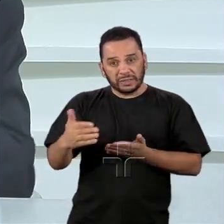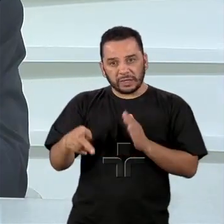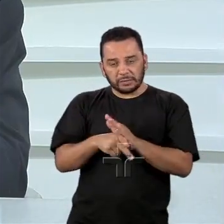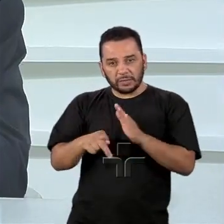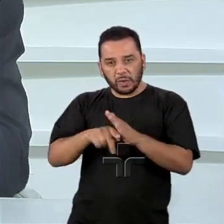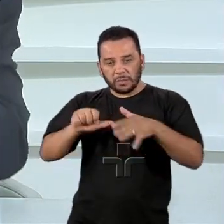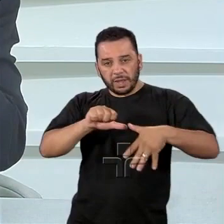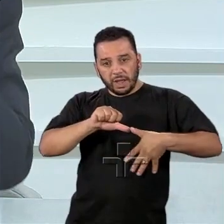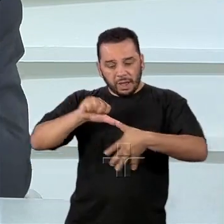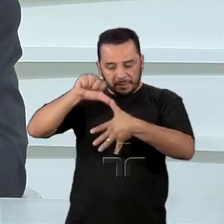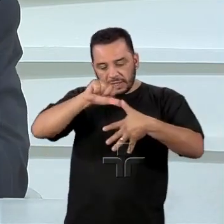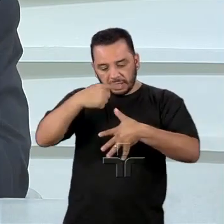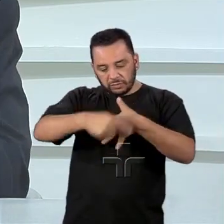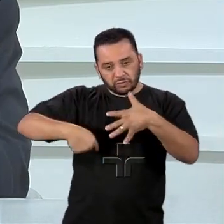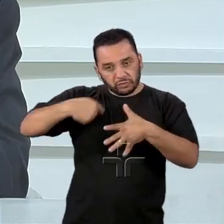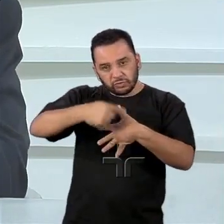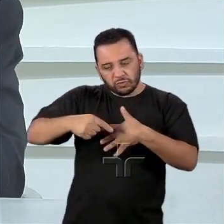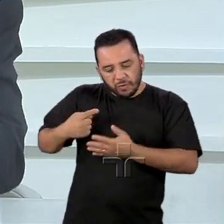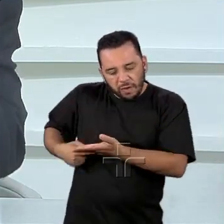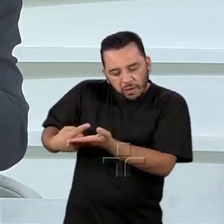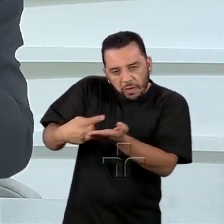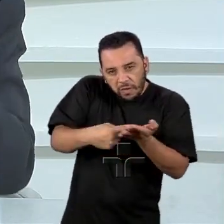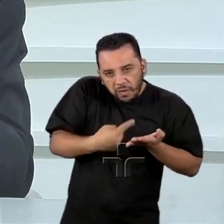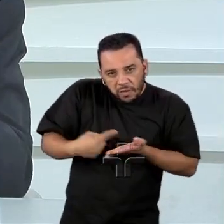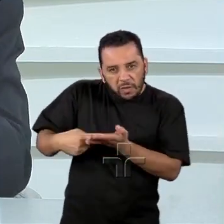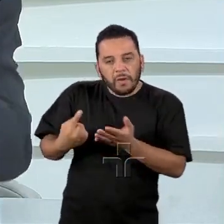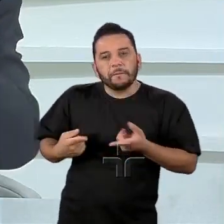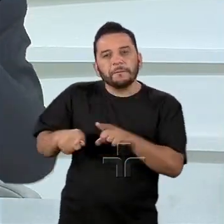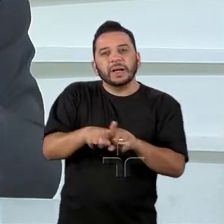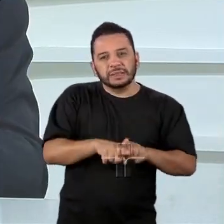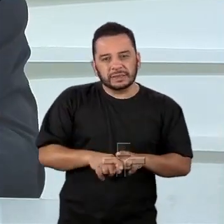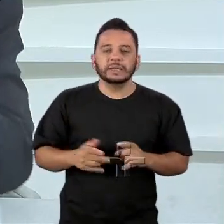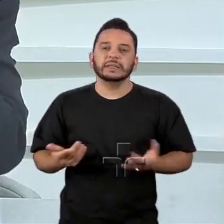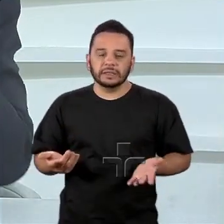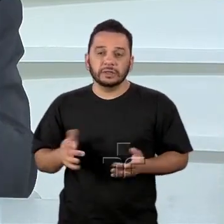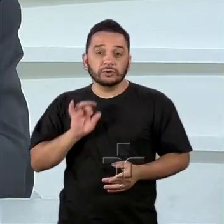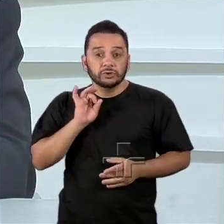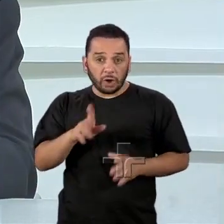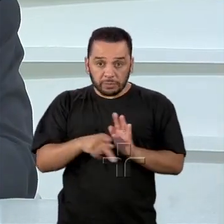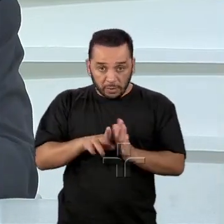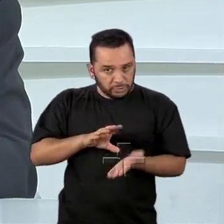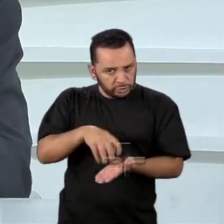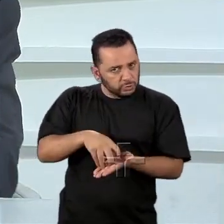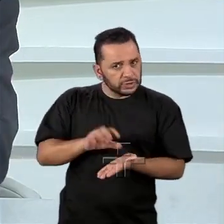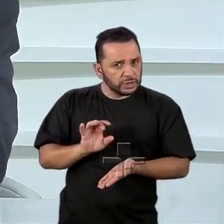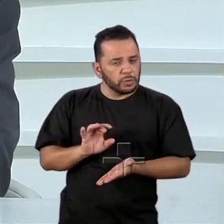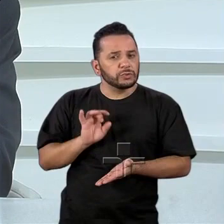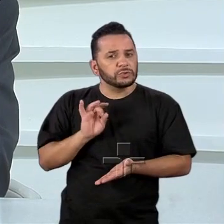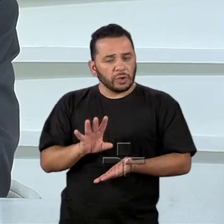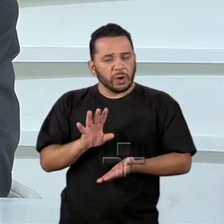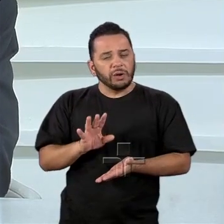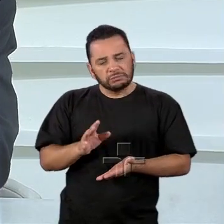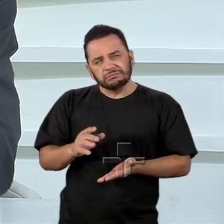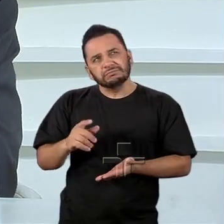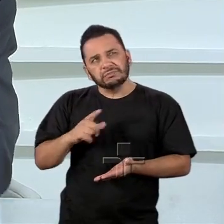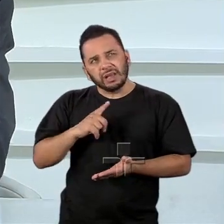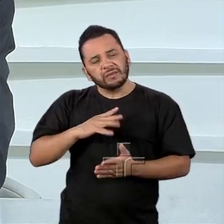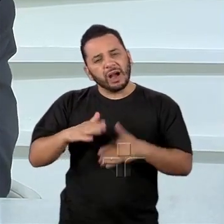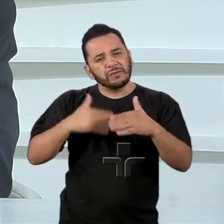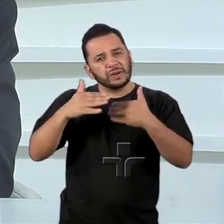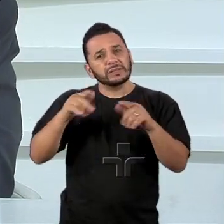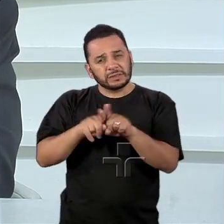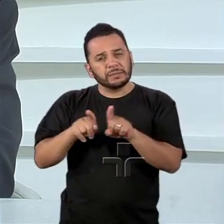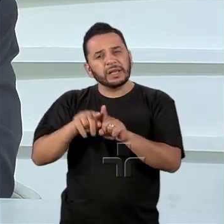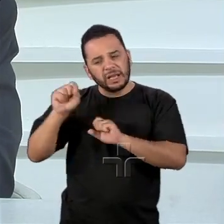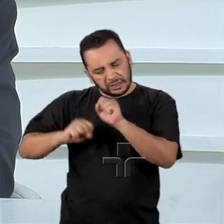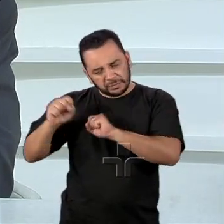não pode ser somente do ponto de vista institucional, ou foram feitos avanços, mas também na questão industrial e